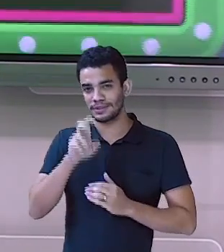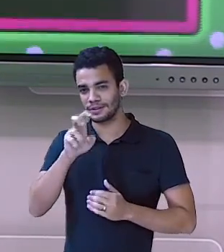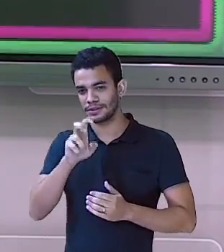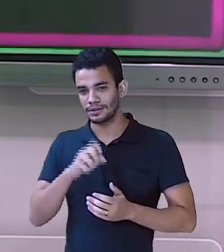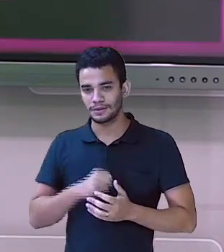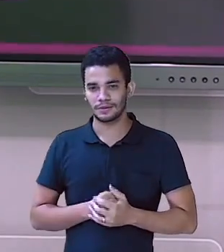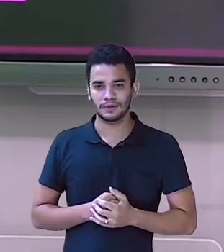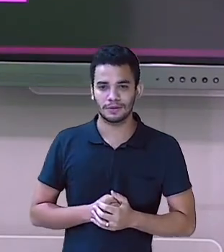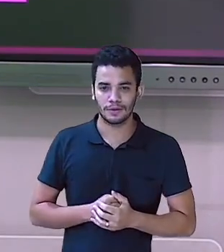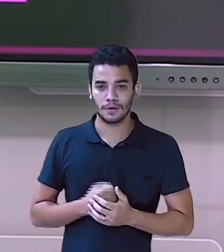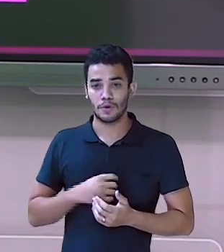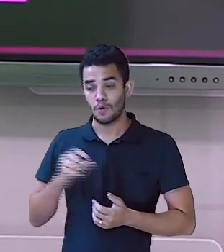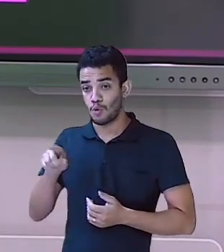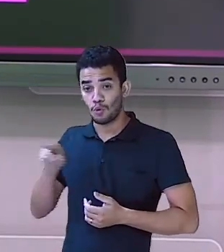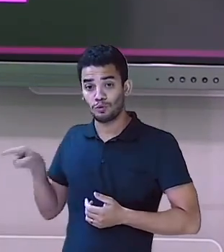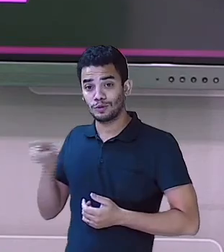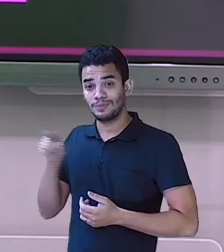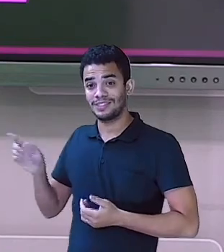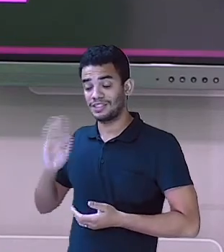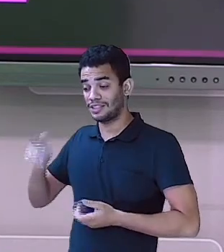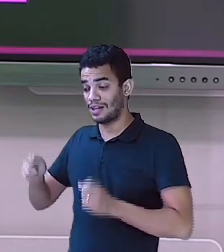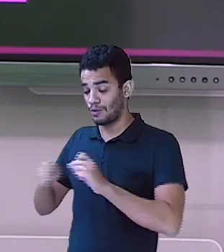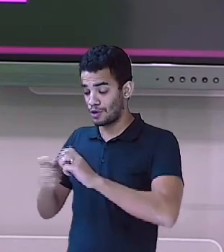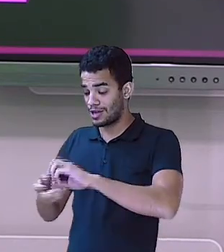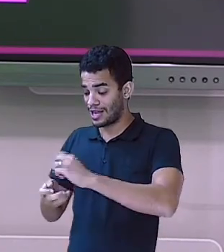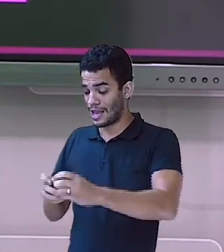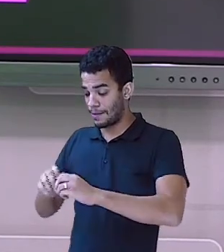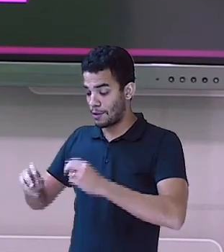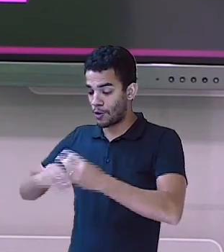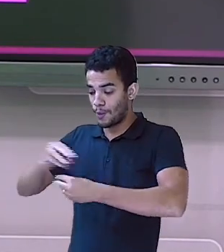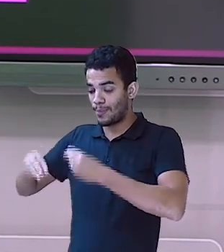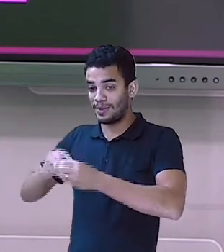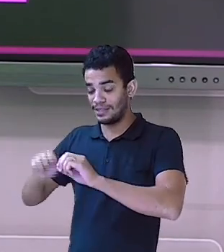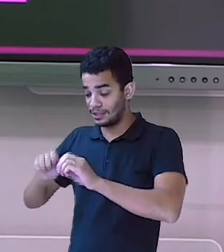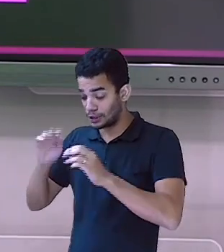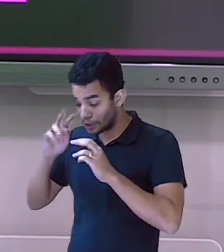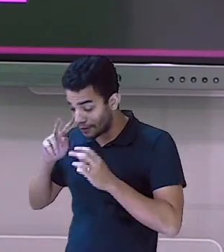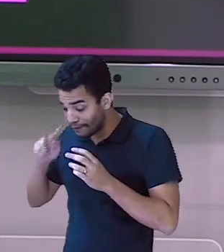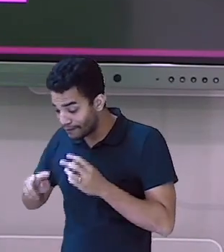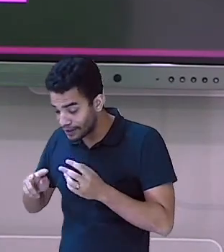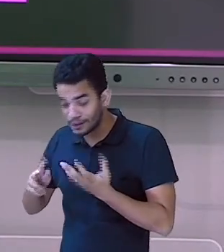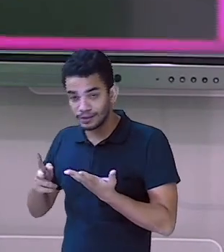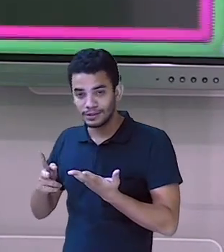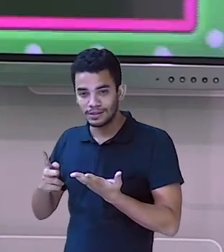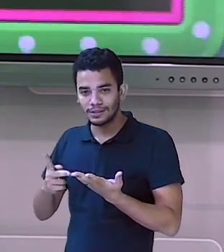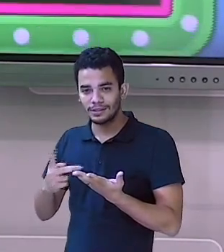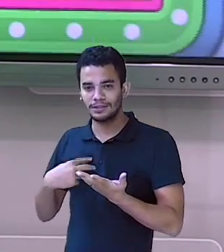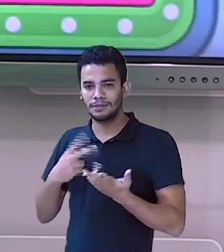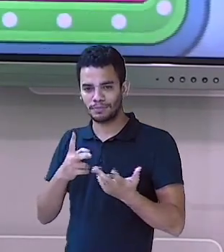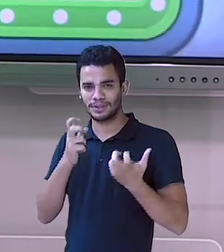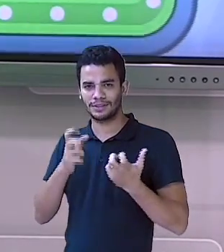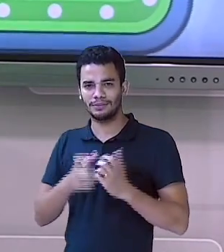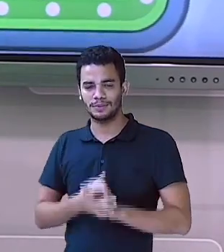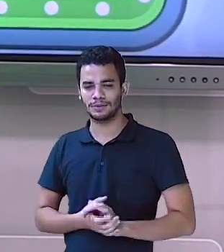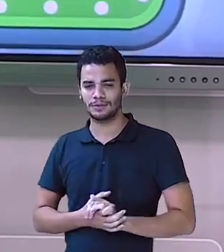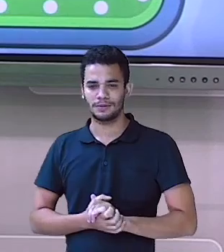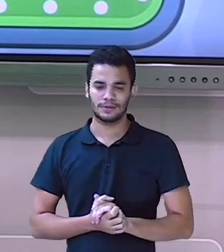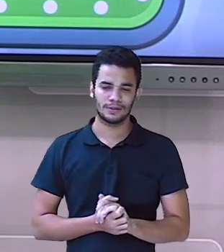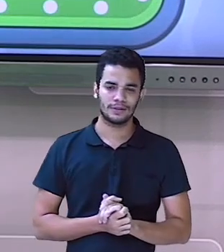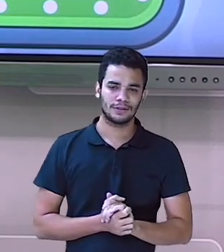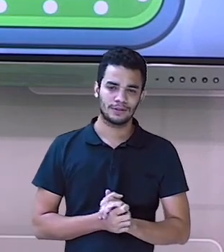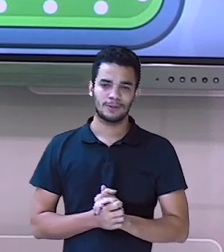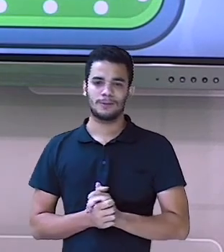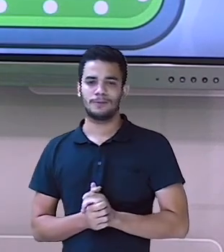Pergunta 5. Os meninos já abriram os presentes. Abriram os presentes. Predicado verbal, não é mesmo? Abriram. Verbo de ação.